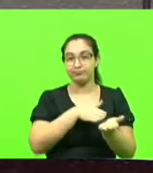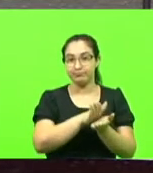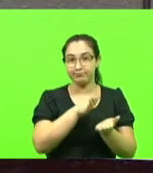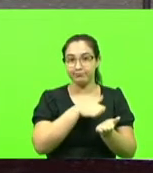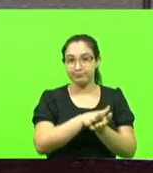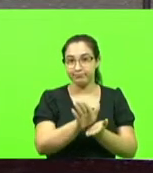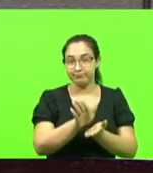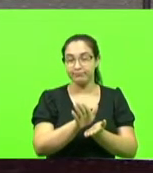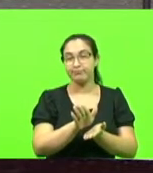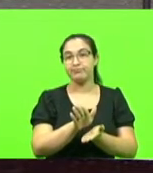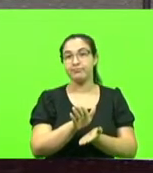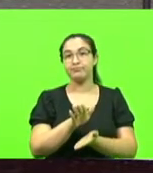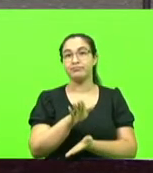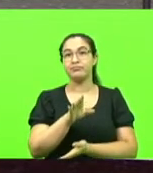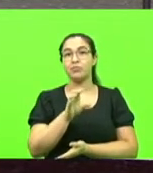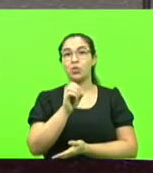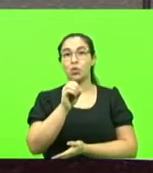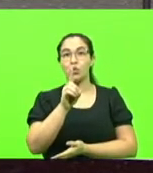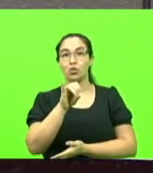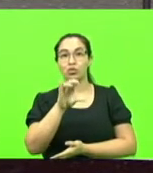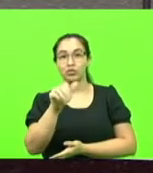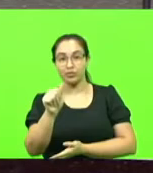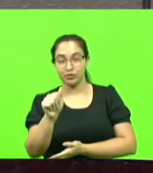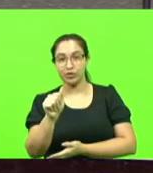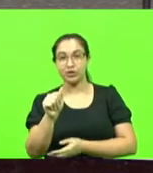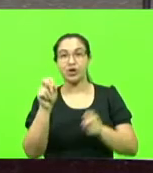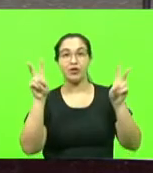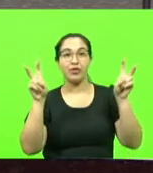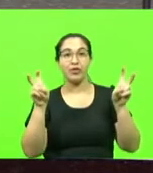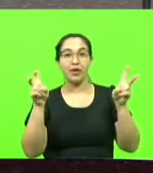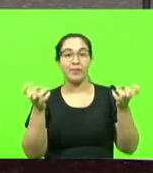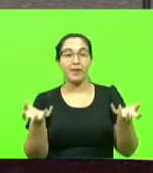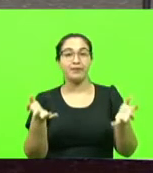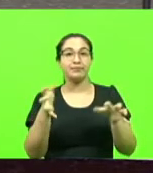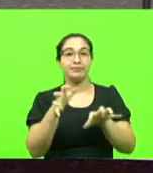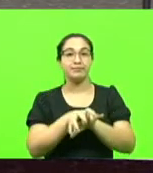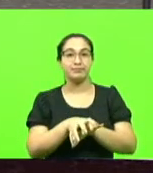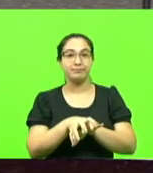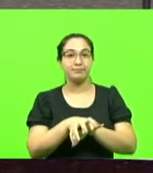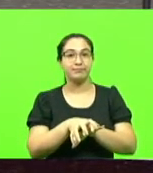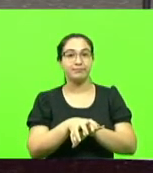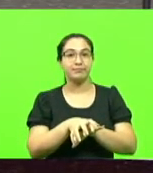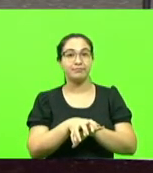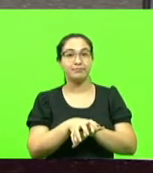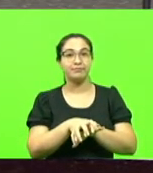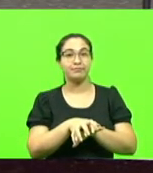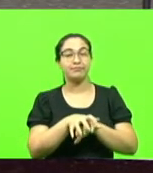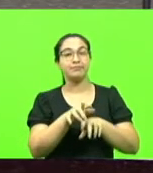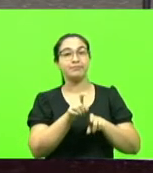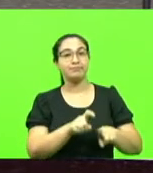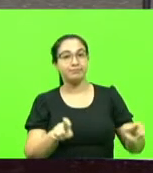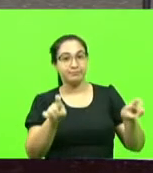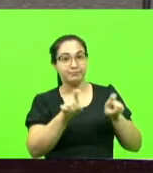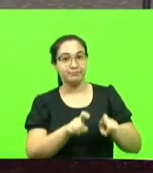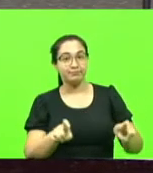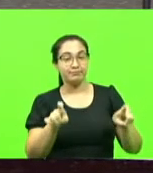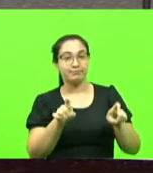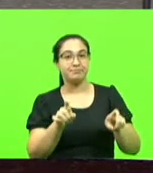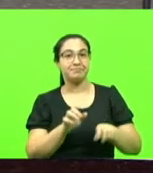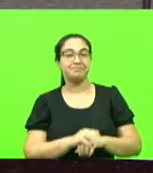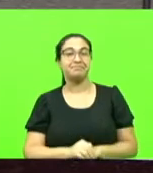seu editorial o tema inclusão digital. Já em outra matéria,